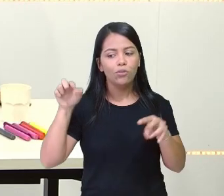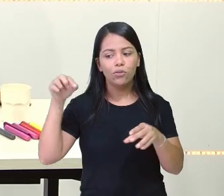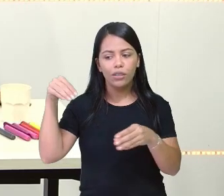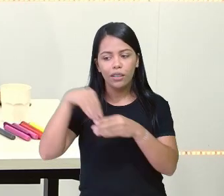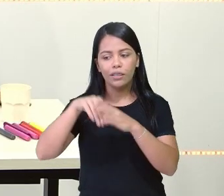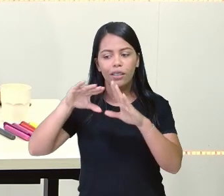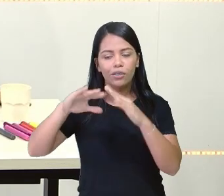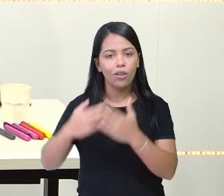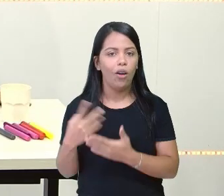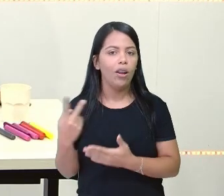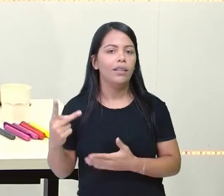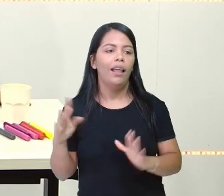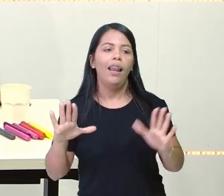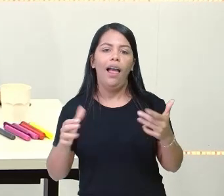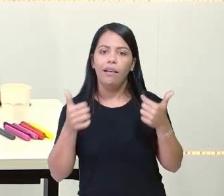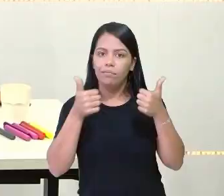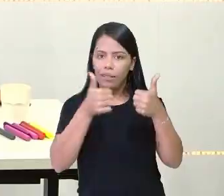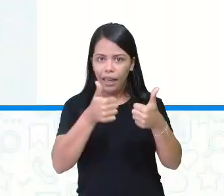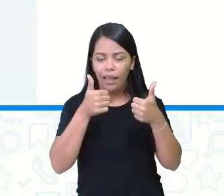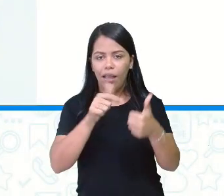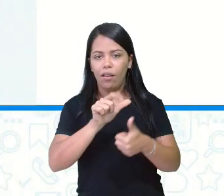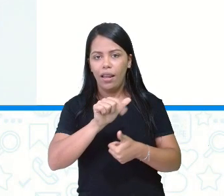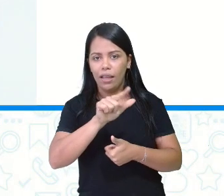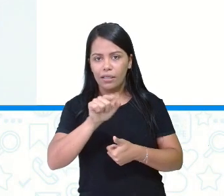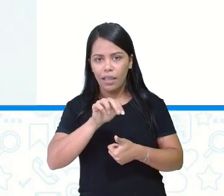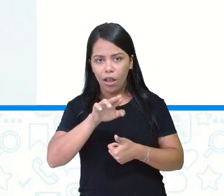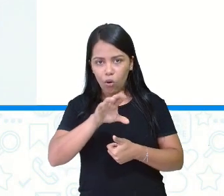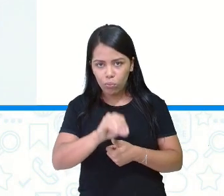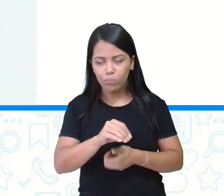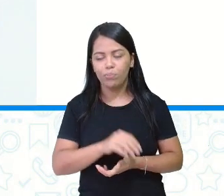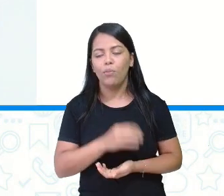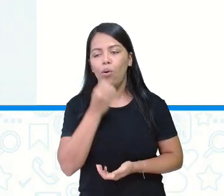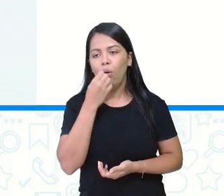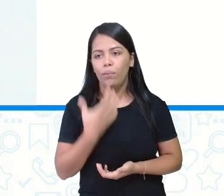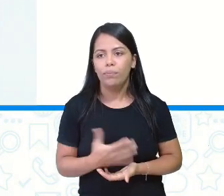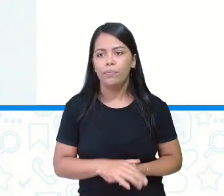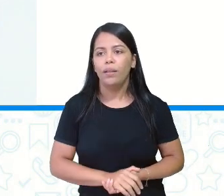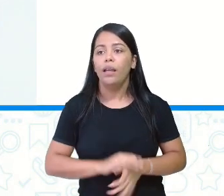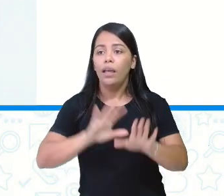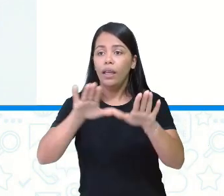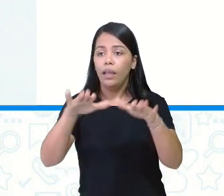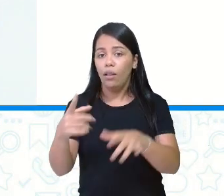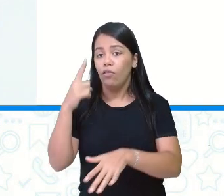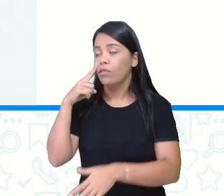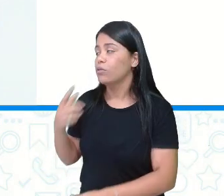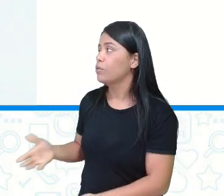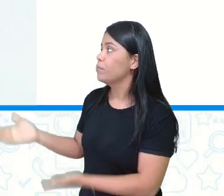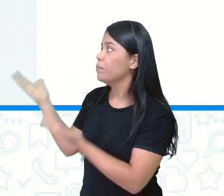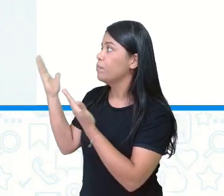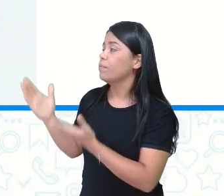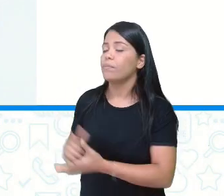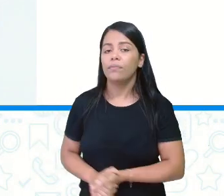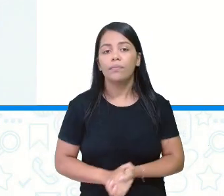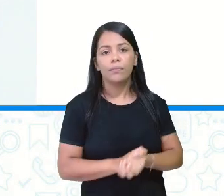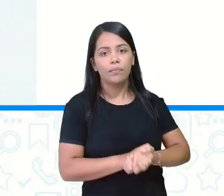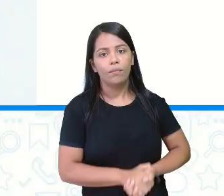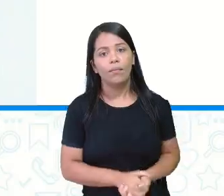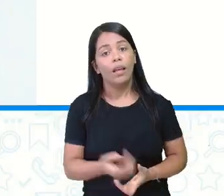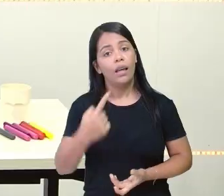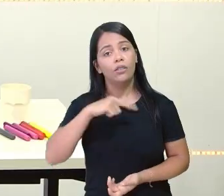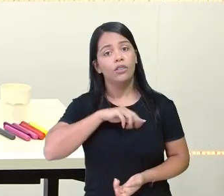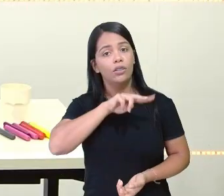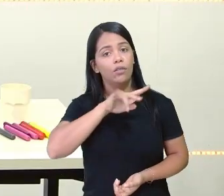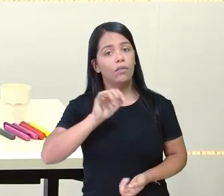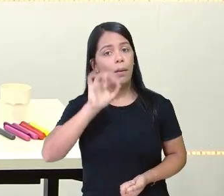bem. Então, trazendo aqui, né, pro algoritmo, a gente resolvendo a continha, o é a gente vai fazer? A gente vai